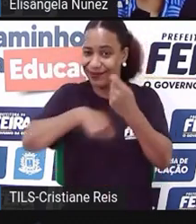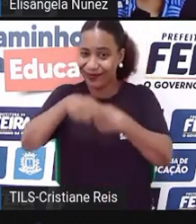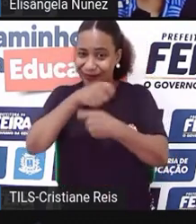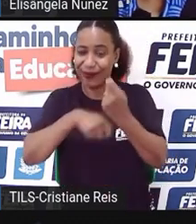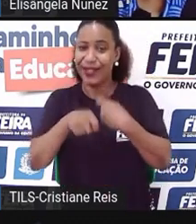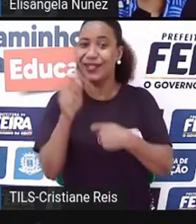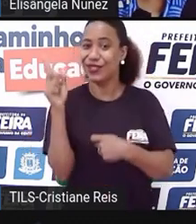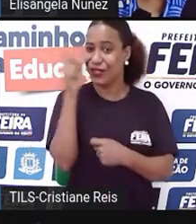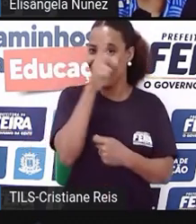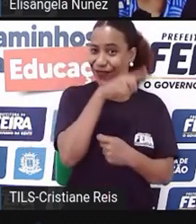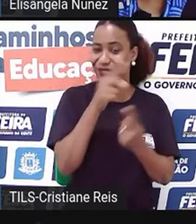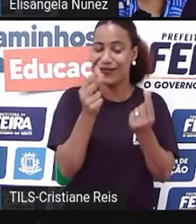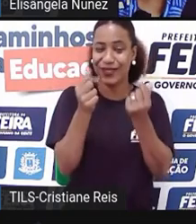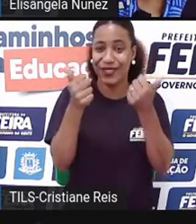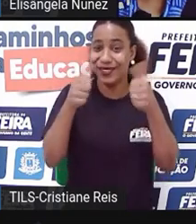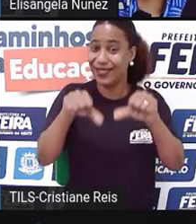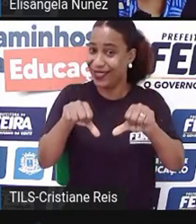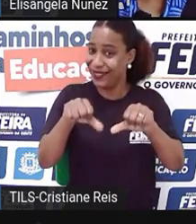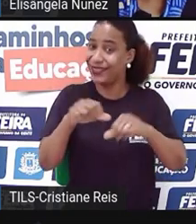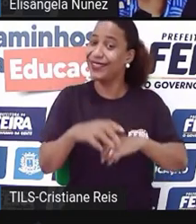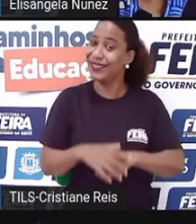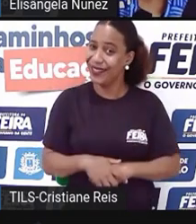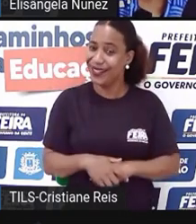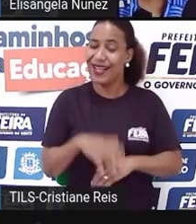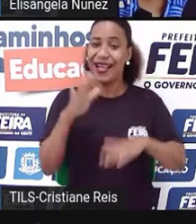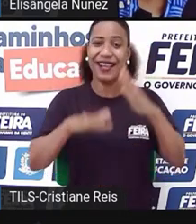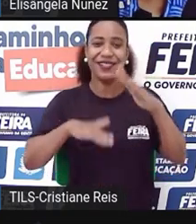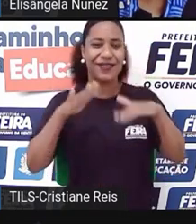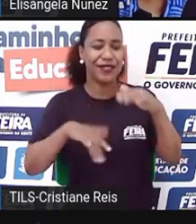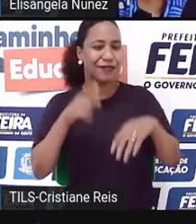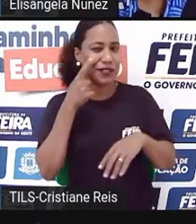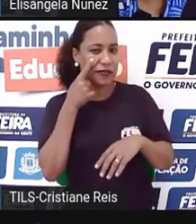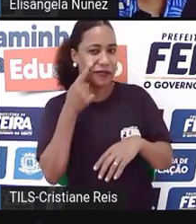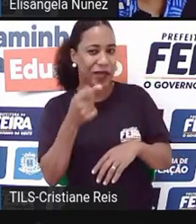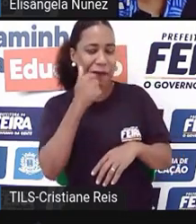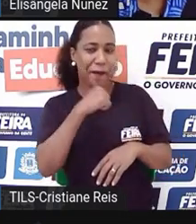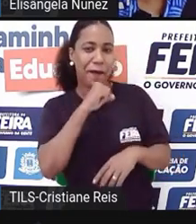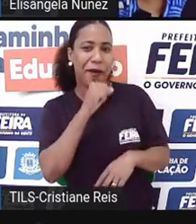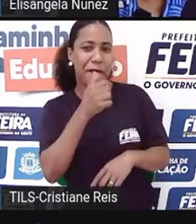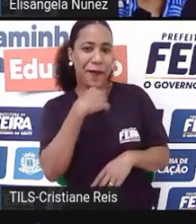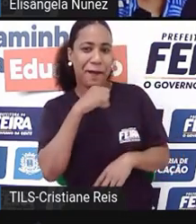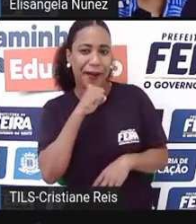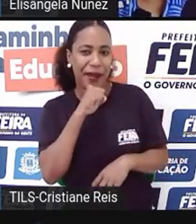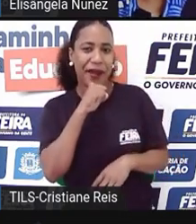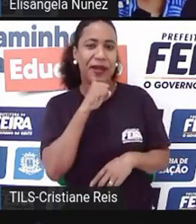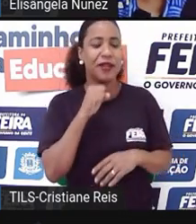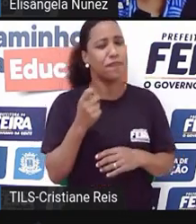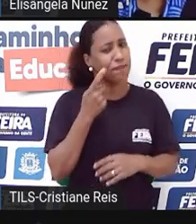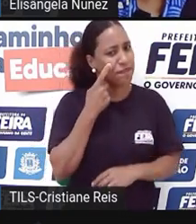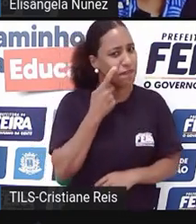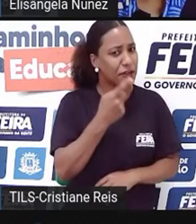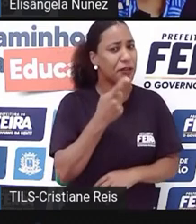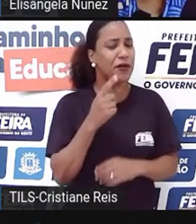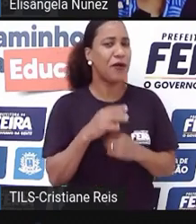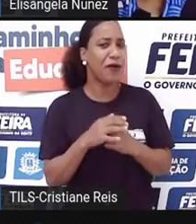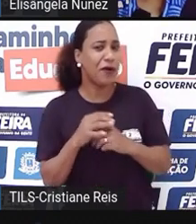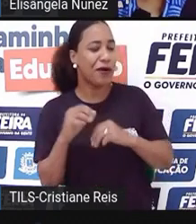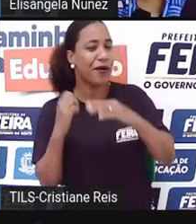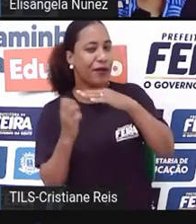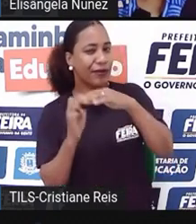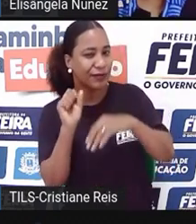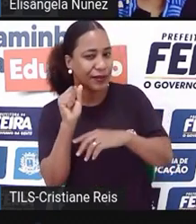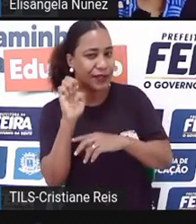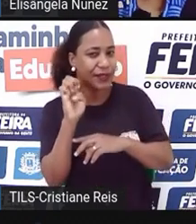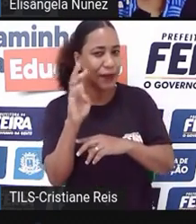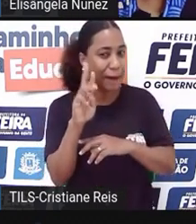dificuldade financeira, né? Às vezes você vê um potencial ali no pai e na mãe e fala, por que você não procura ali o Sebrae, né?